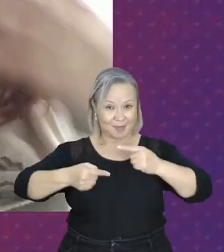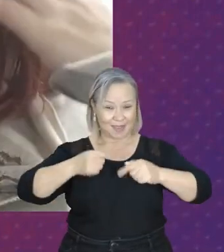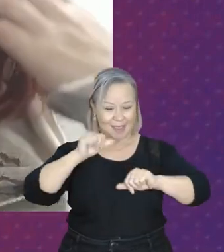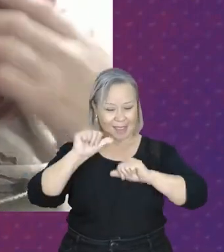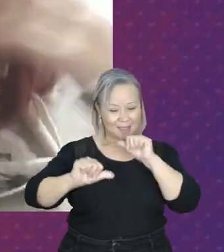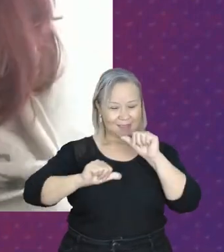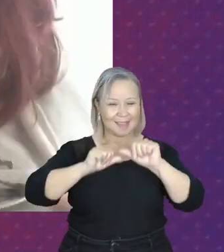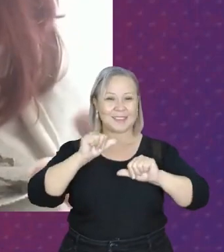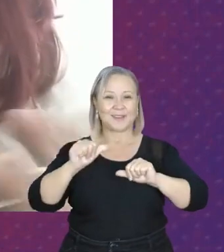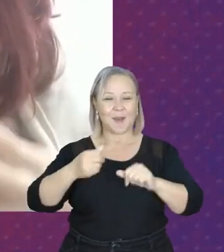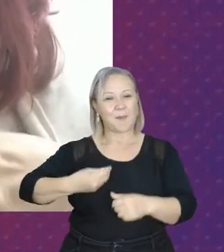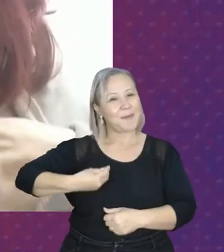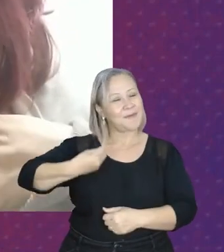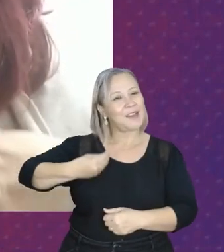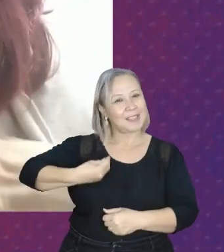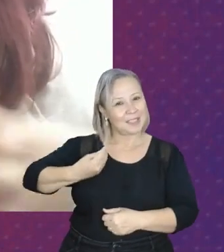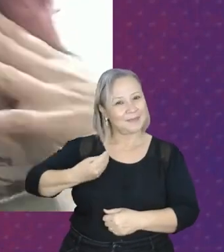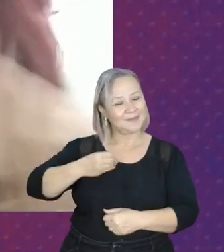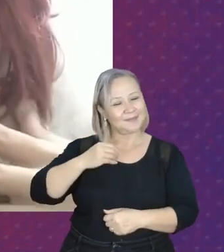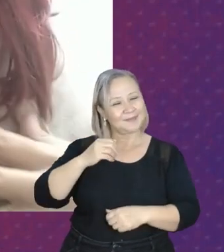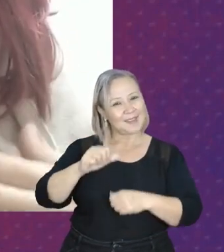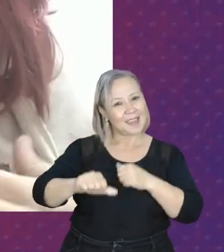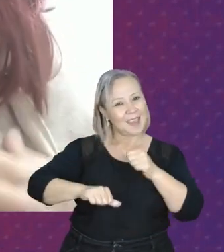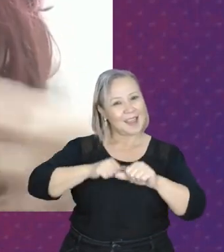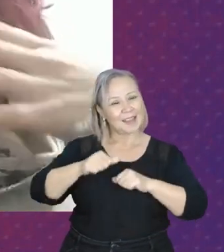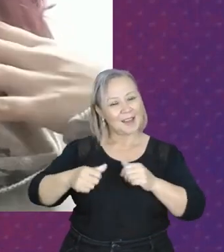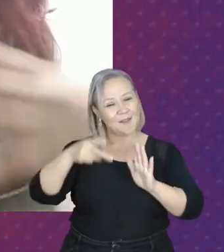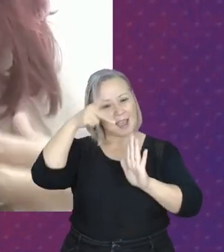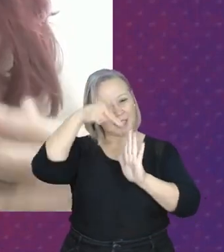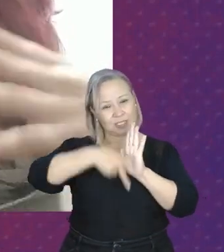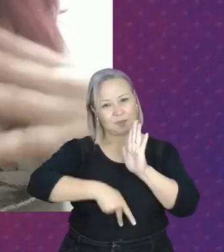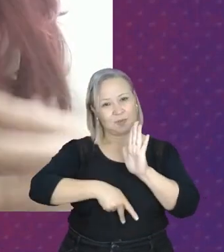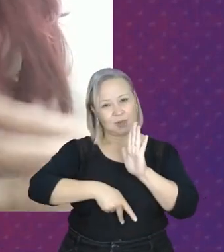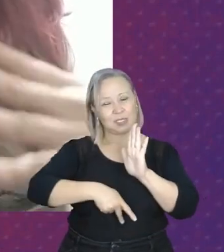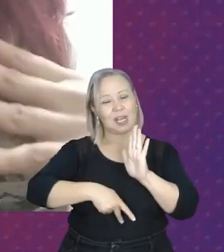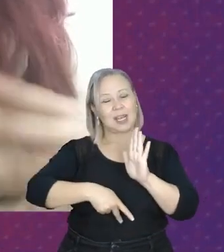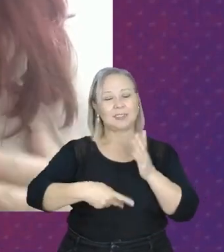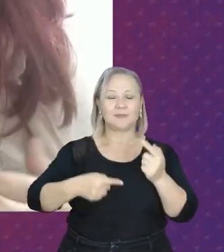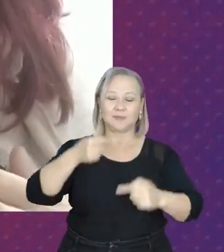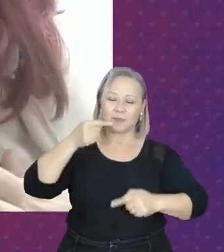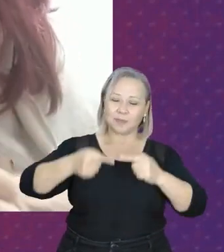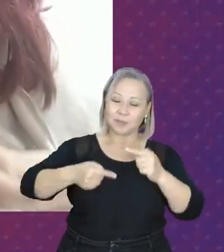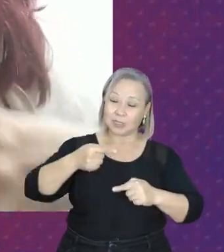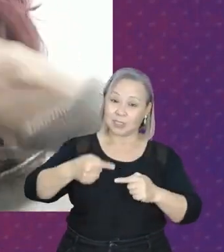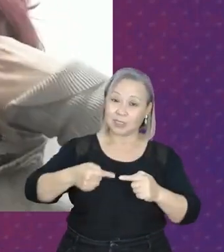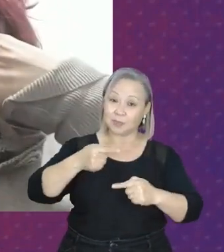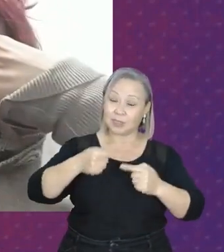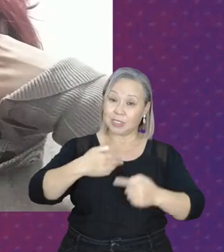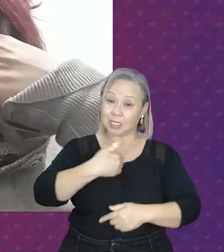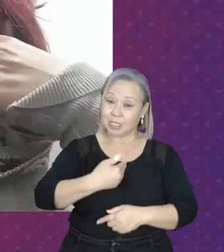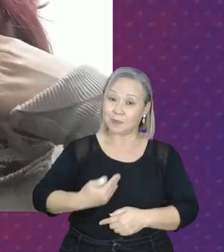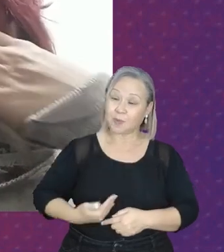e transforma vidas através de projetos políticos e políticas públicas